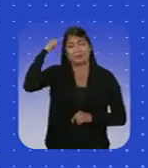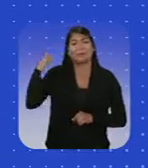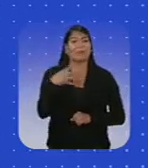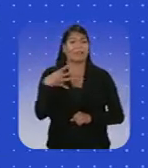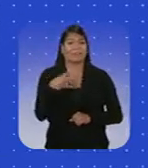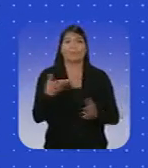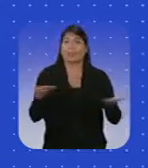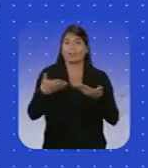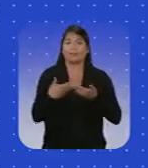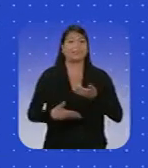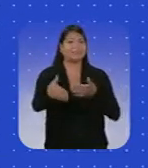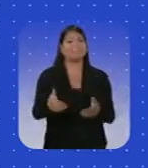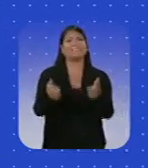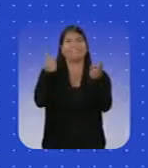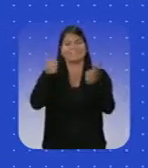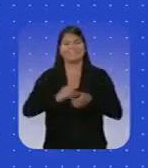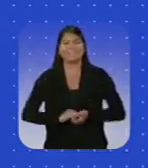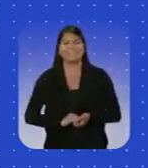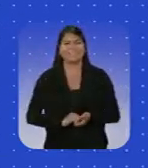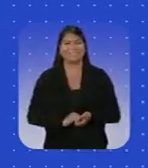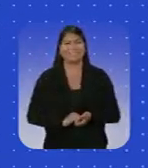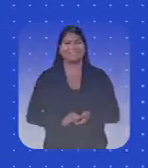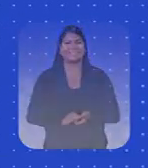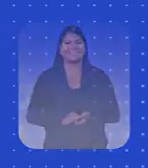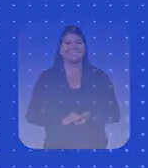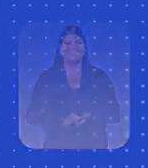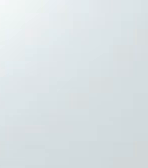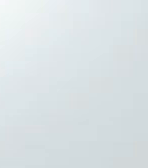Wilson 44. Agora é daqui pra melhor.